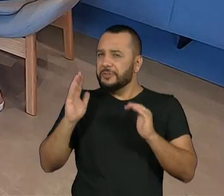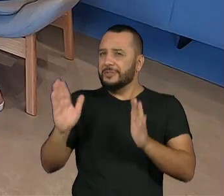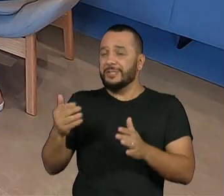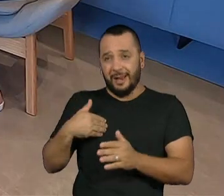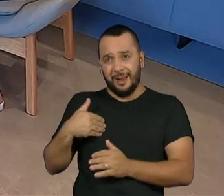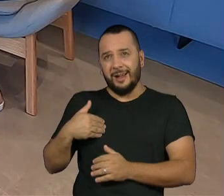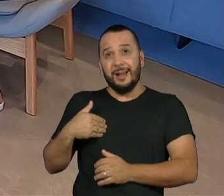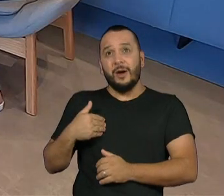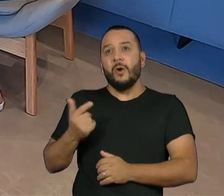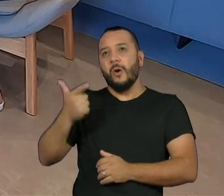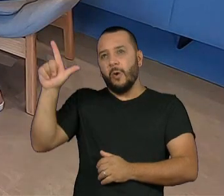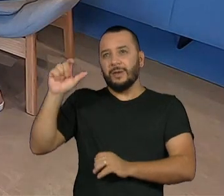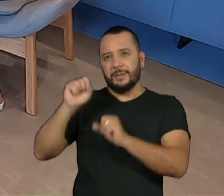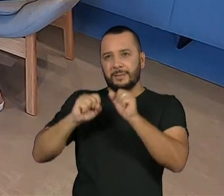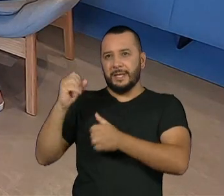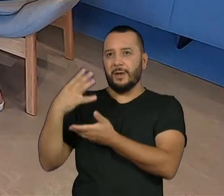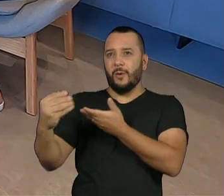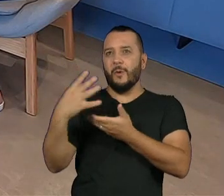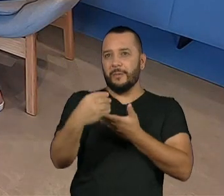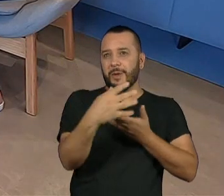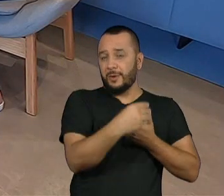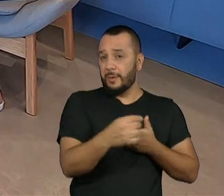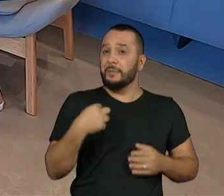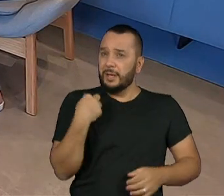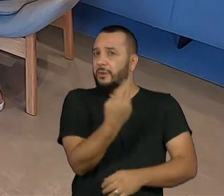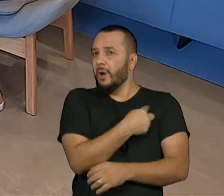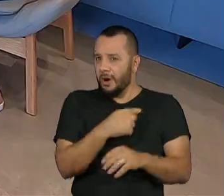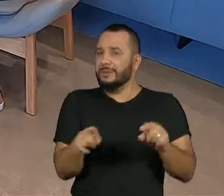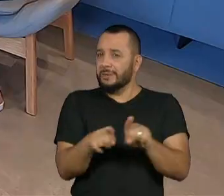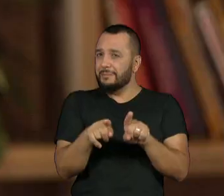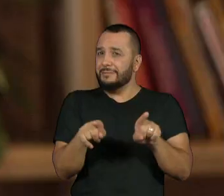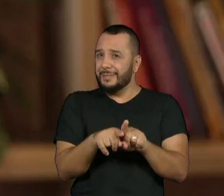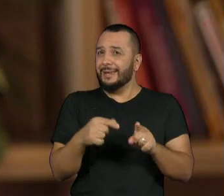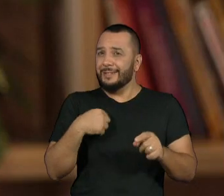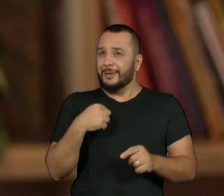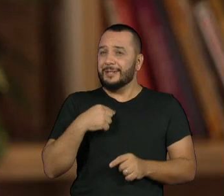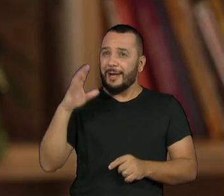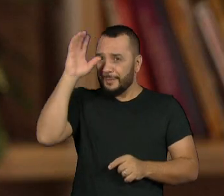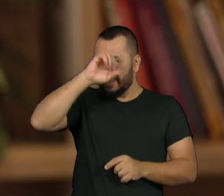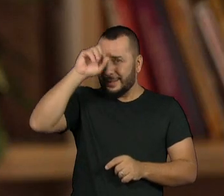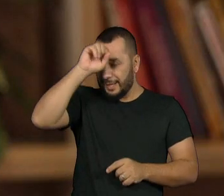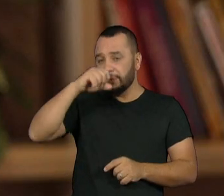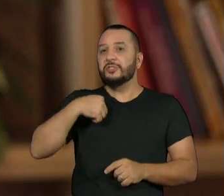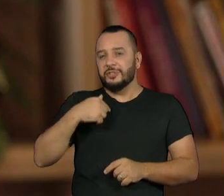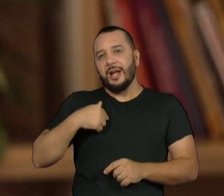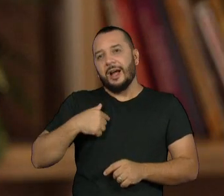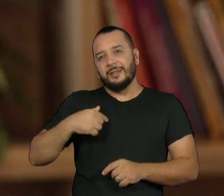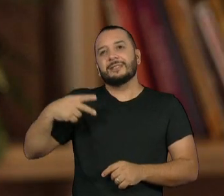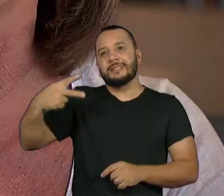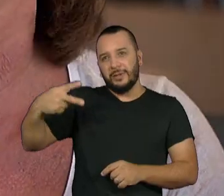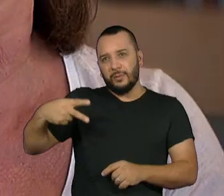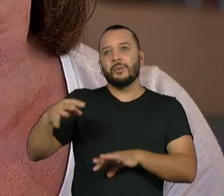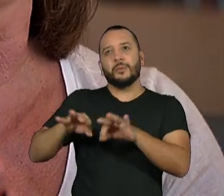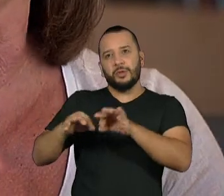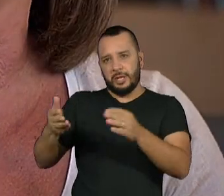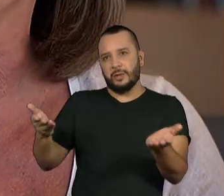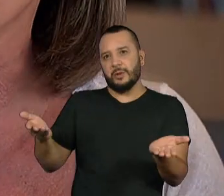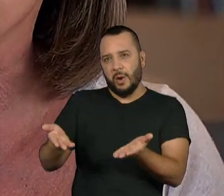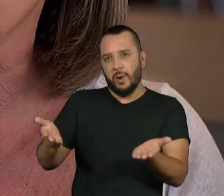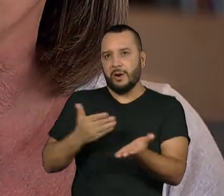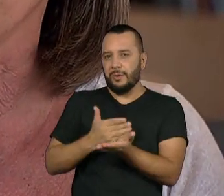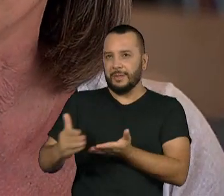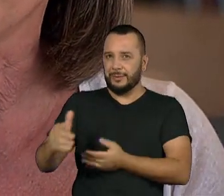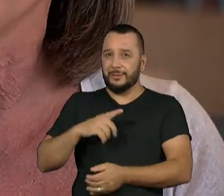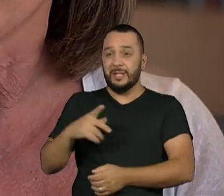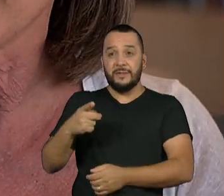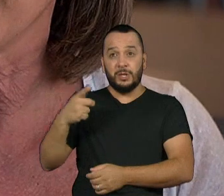só outras empresas, foi muito bom, inclusive, para nós mesmos. Tanto que nós estamos repetindo uma dose e já fazendo o segundo programa. Tivemos 12